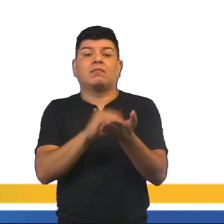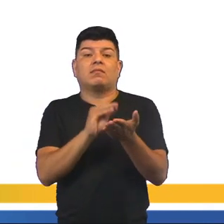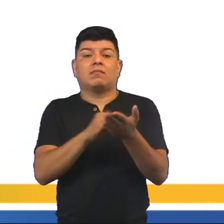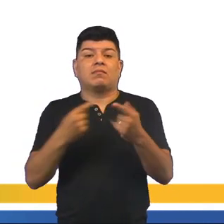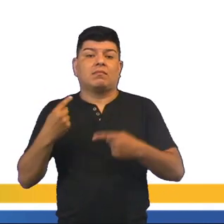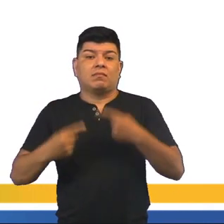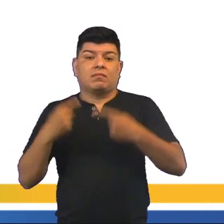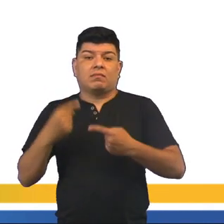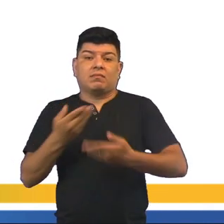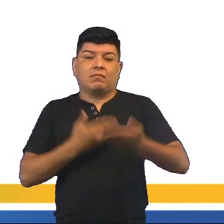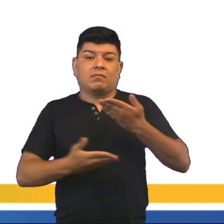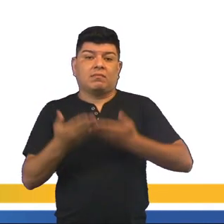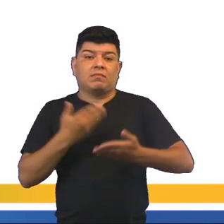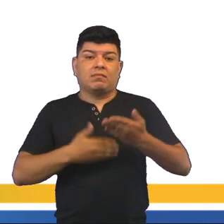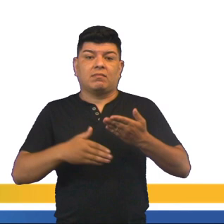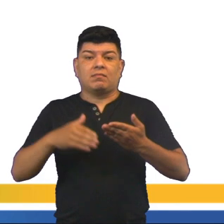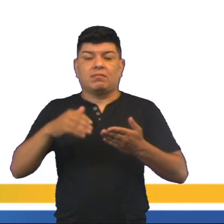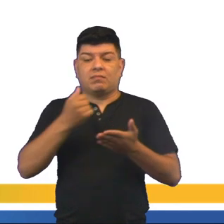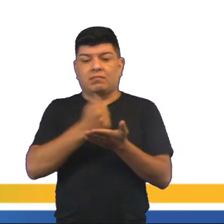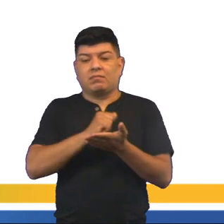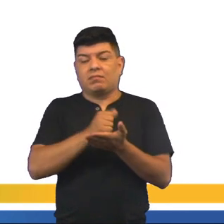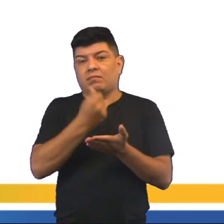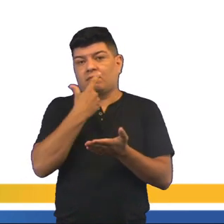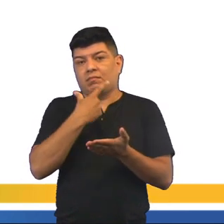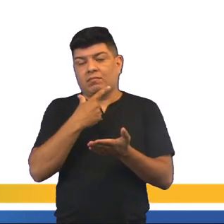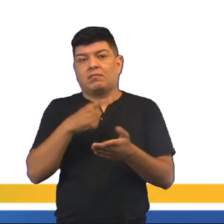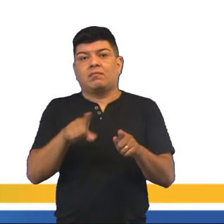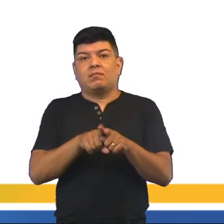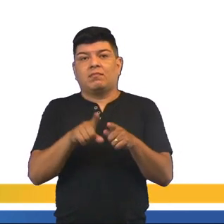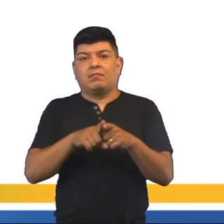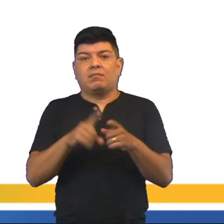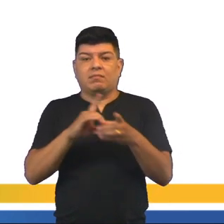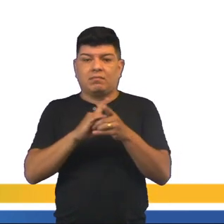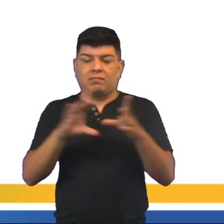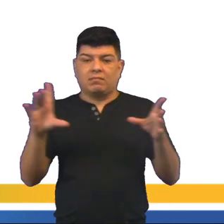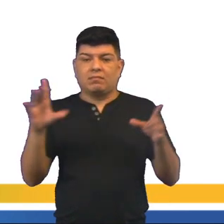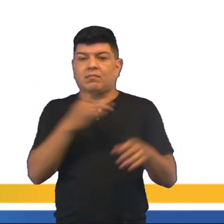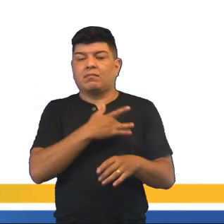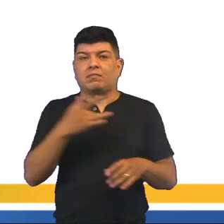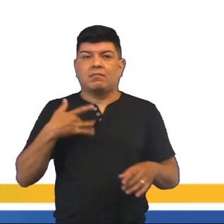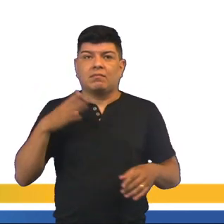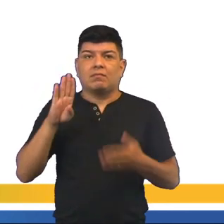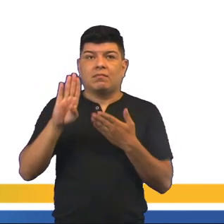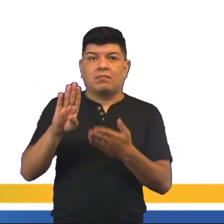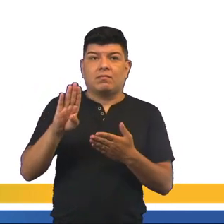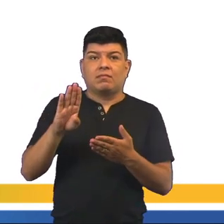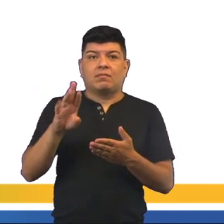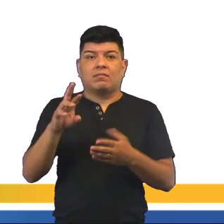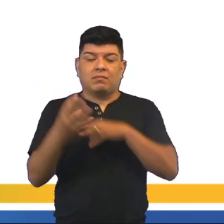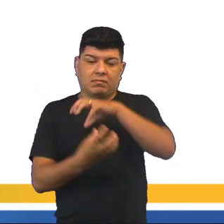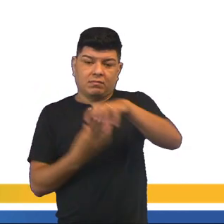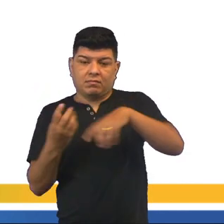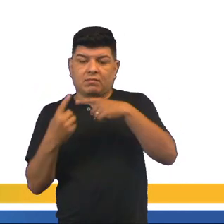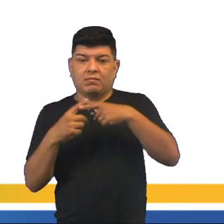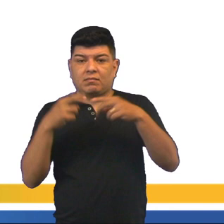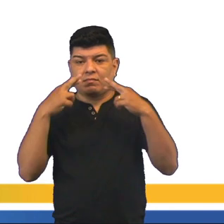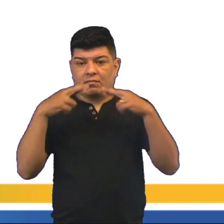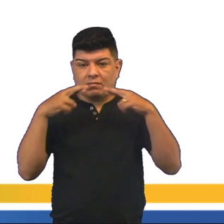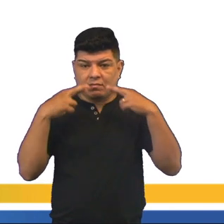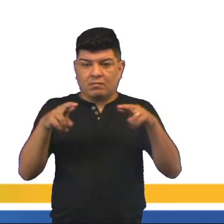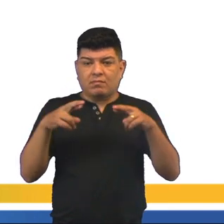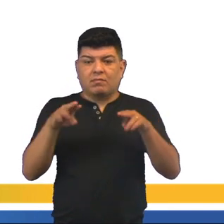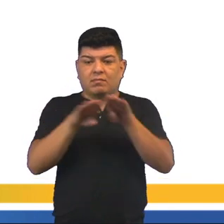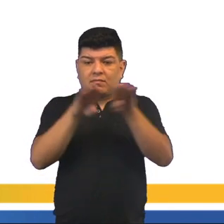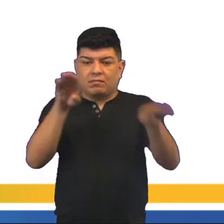de política, de distribuição de remédio e de democratização da saúde. Letra B. Reformista, pois critica as